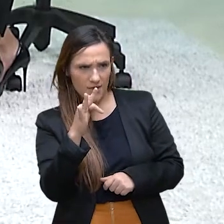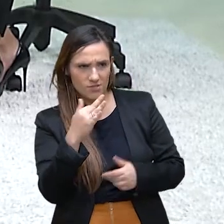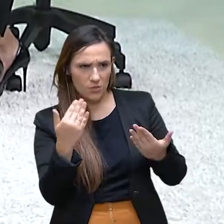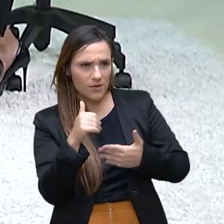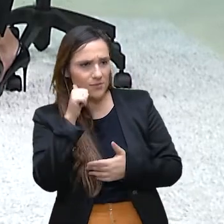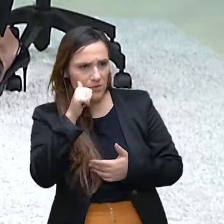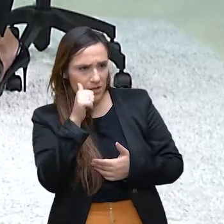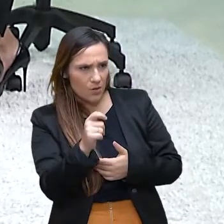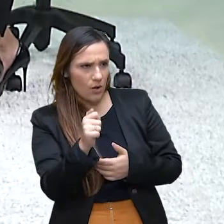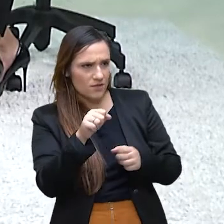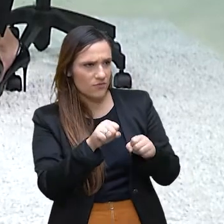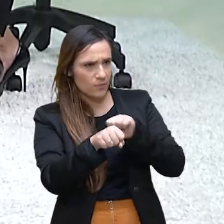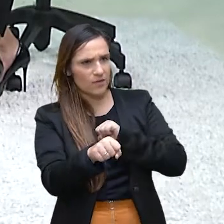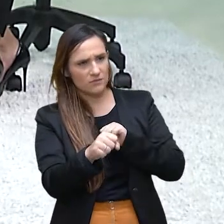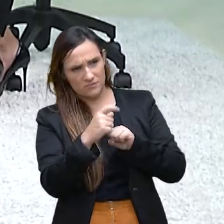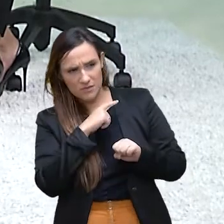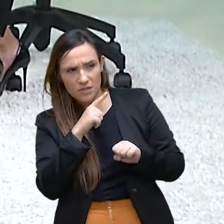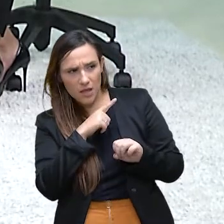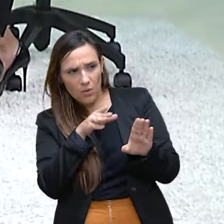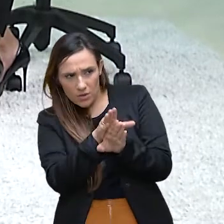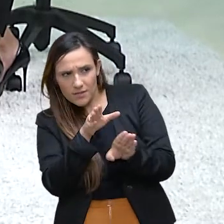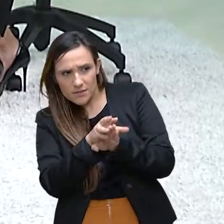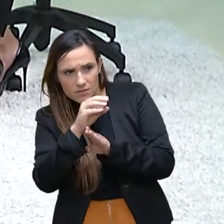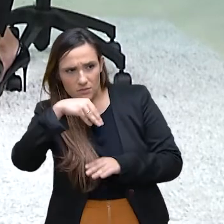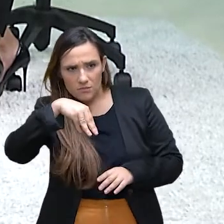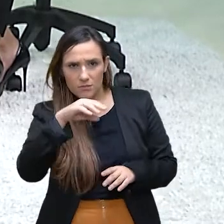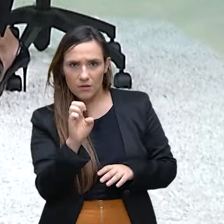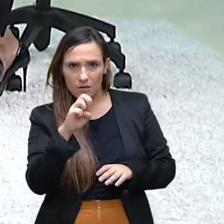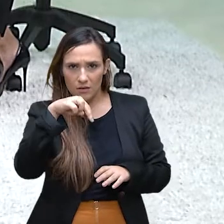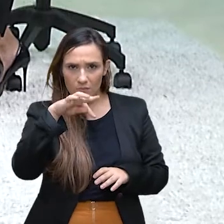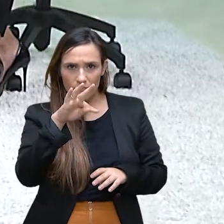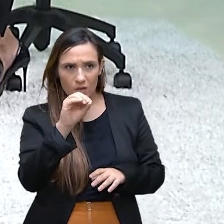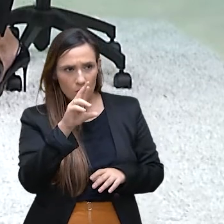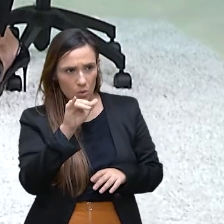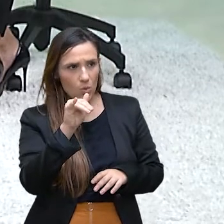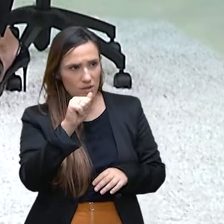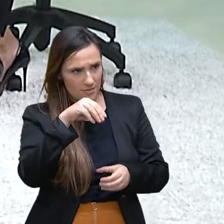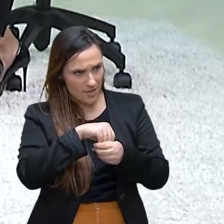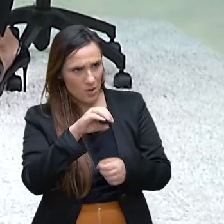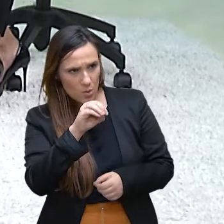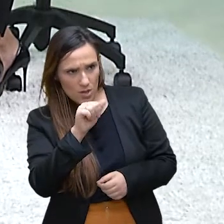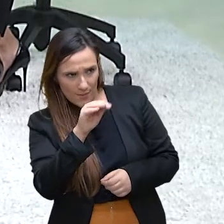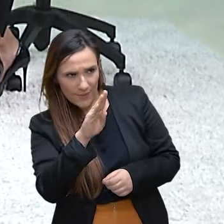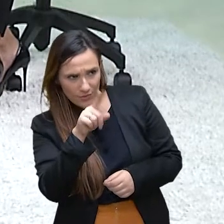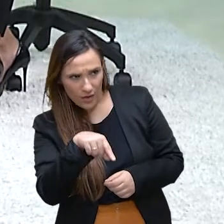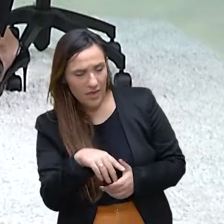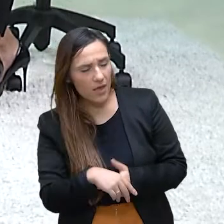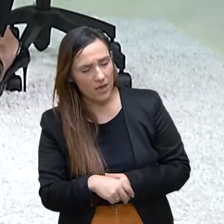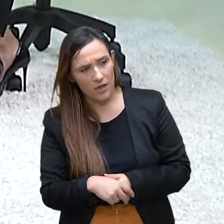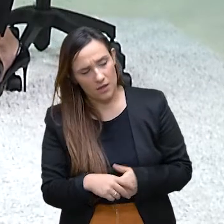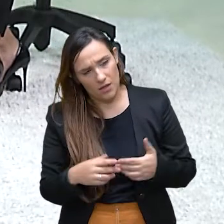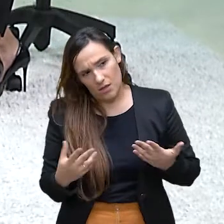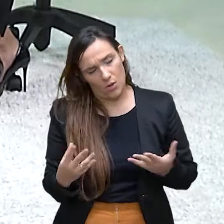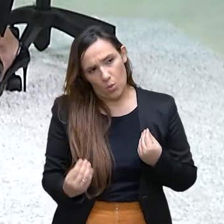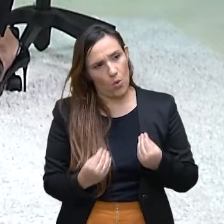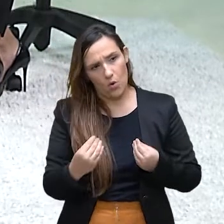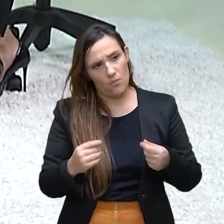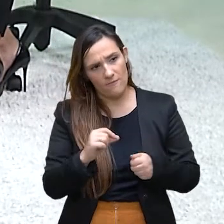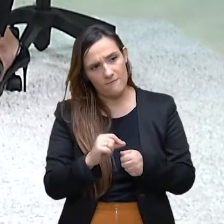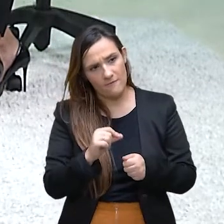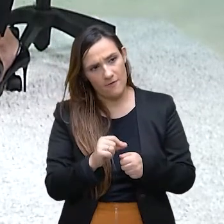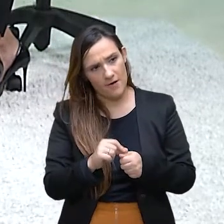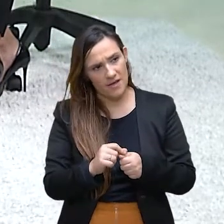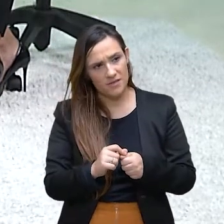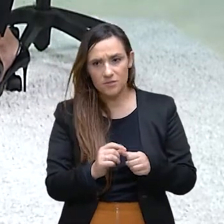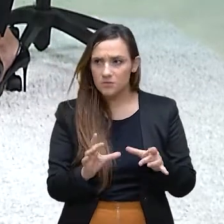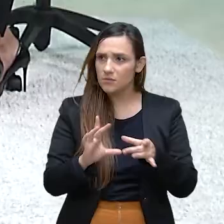tem a possibilidade de mentorias, né? Dentro desse contexto da própria Comissão da OAB. Como trabalhar isso integrado com a